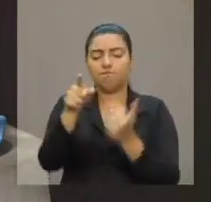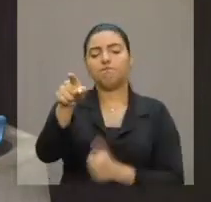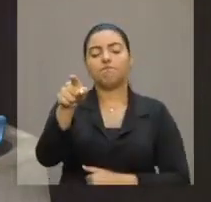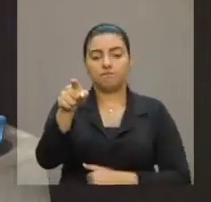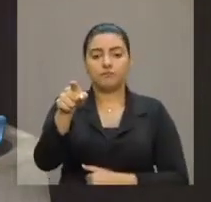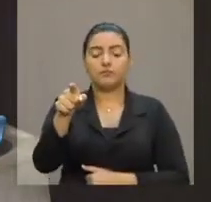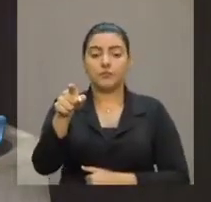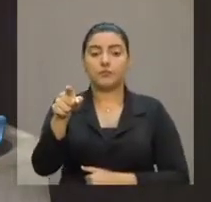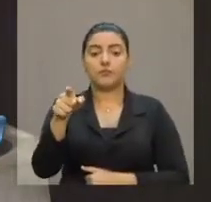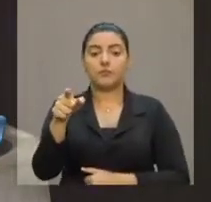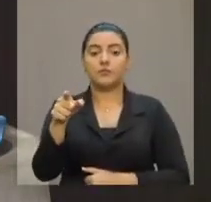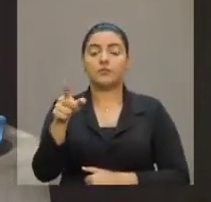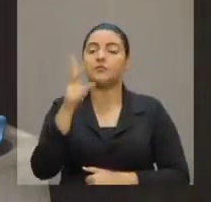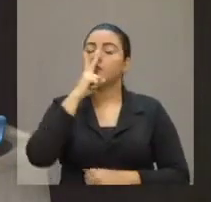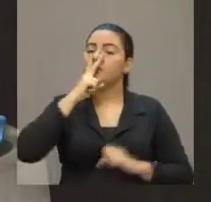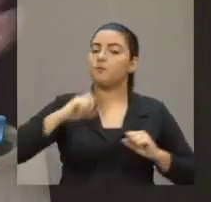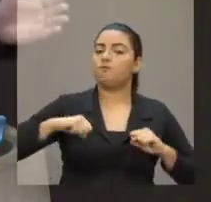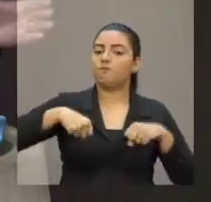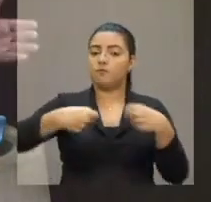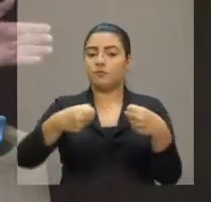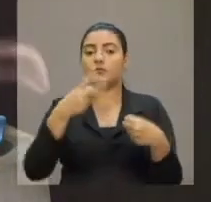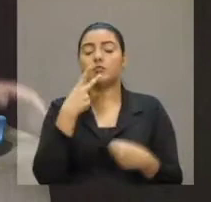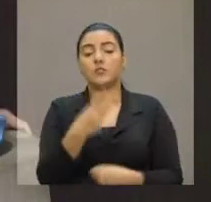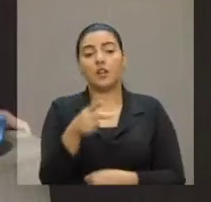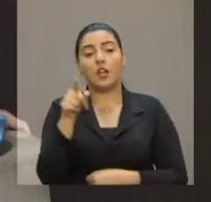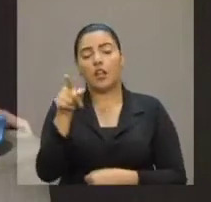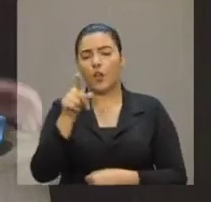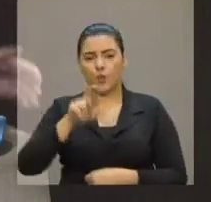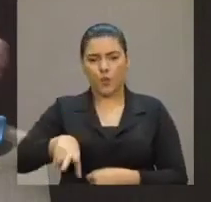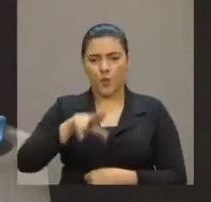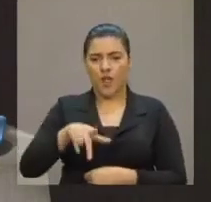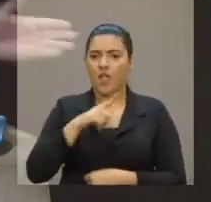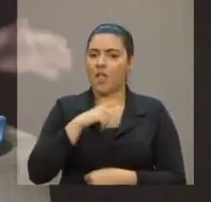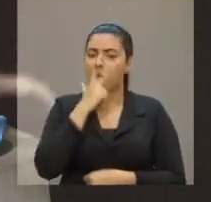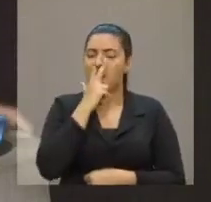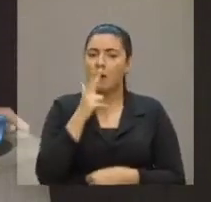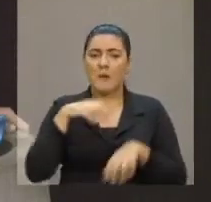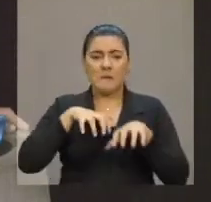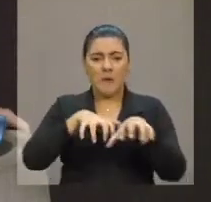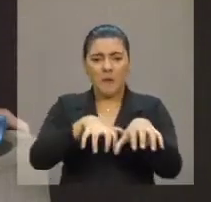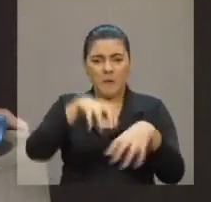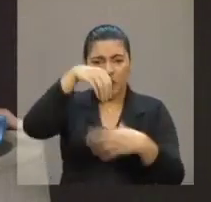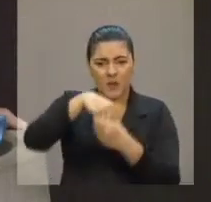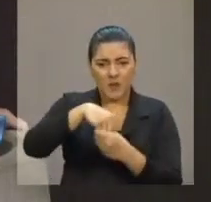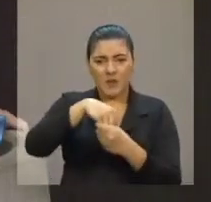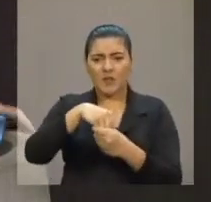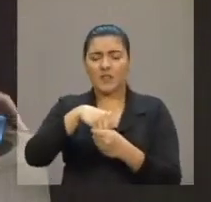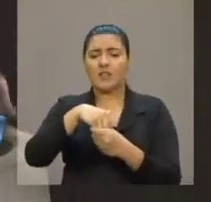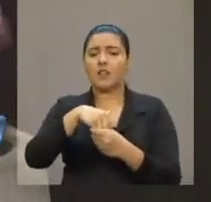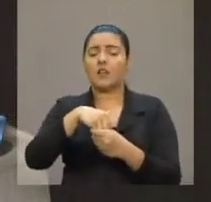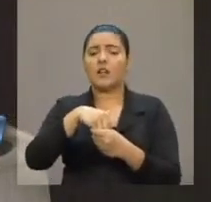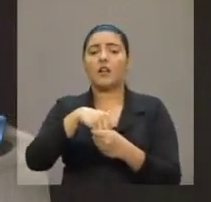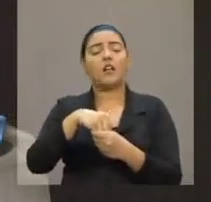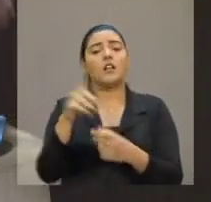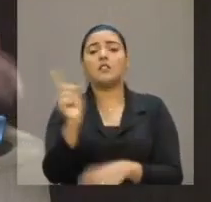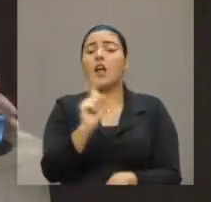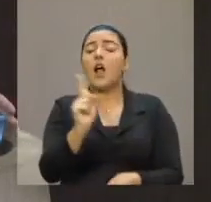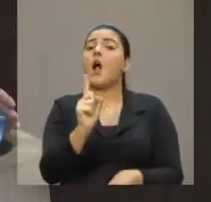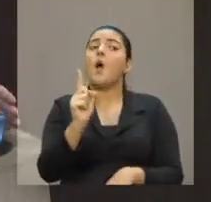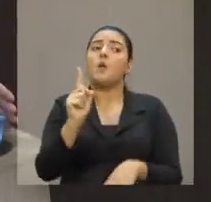e fortalecer e dizer que isso não se trata de um movimento interna córpores à UFC, mas,